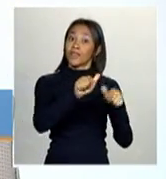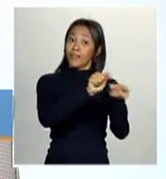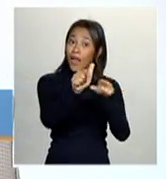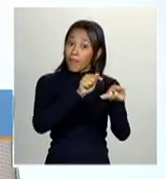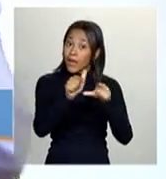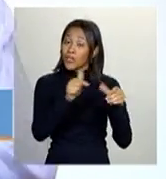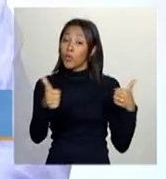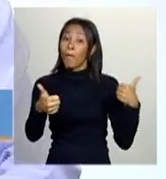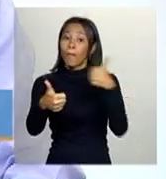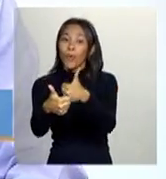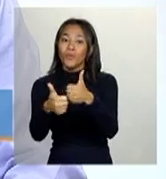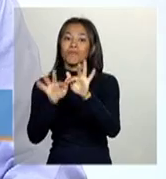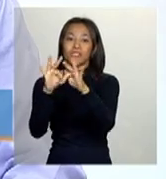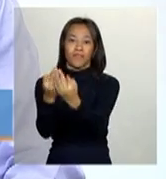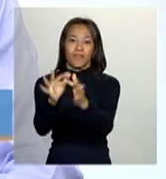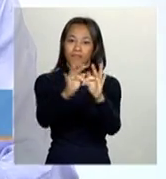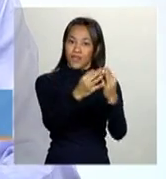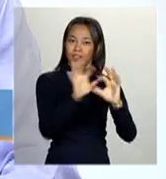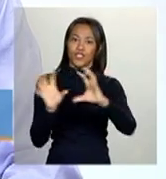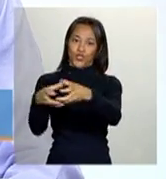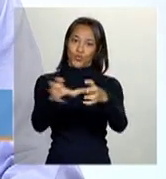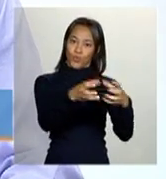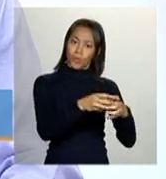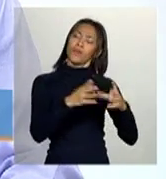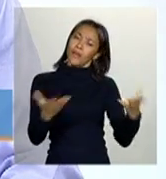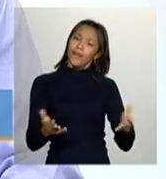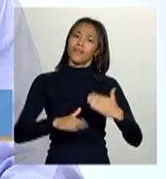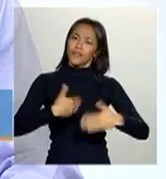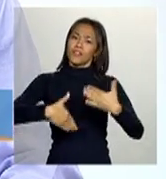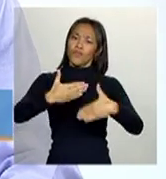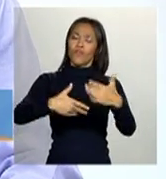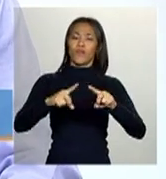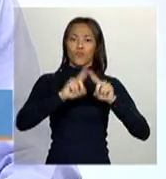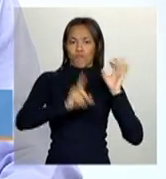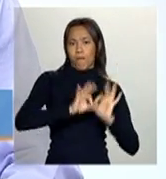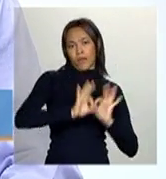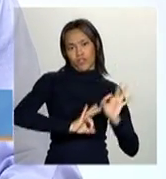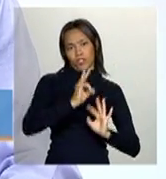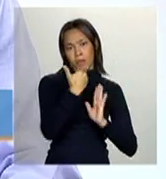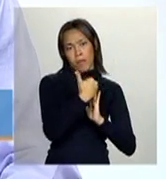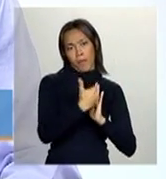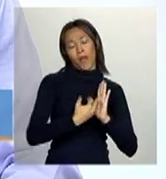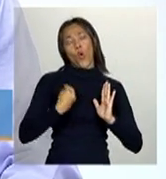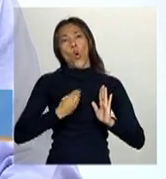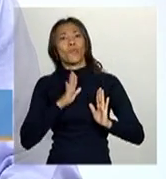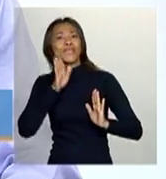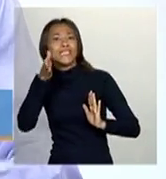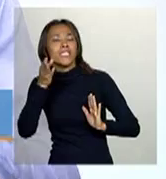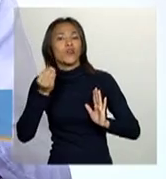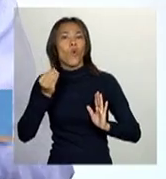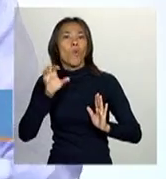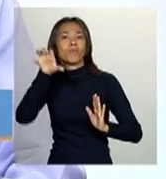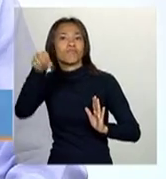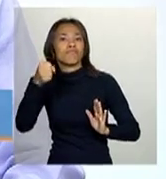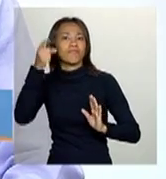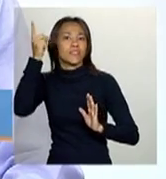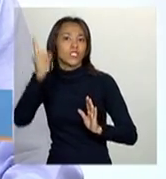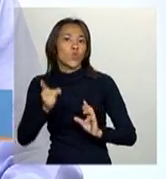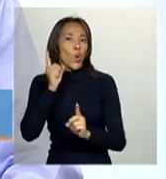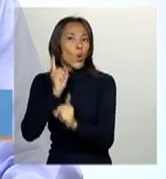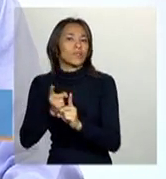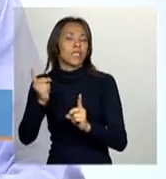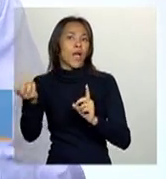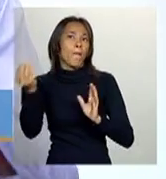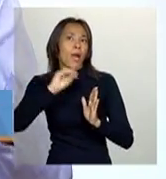mais próxima a cada um desses grupos, e aí desenvolver um planejamento de como ir, como chegar, que época é melhor